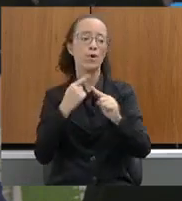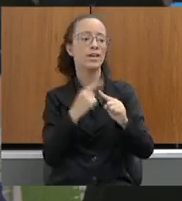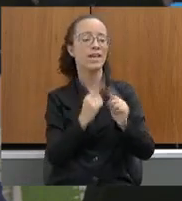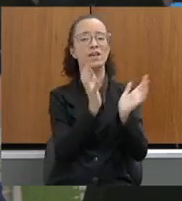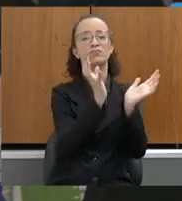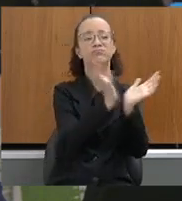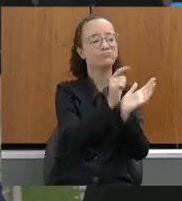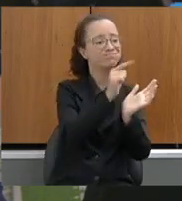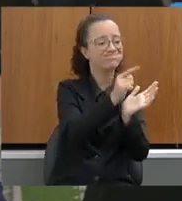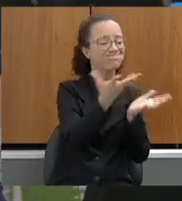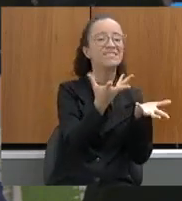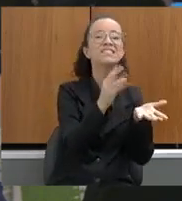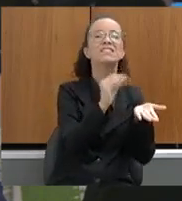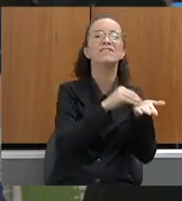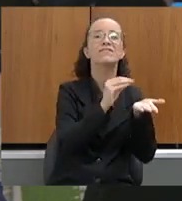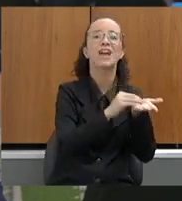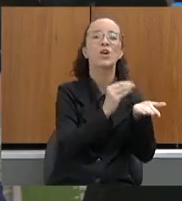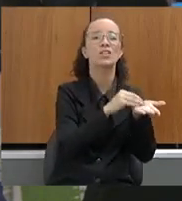não é atrativa.